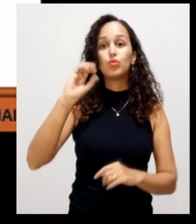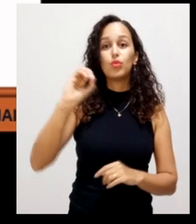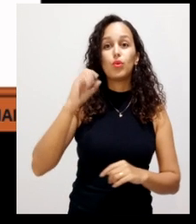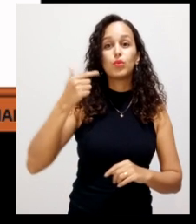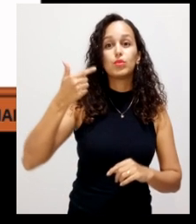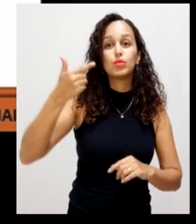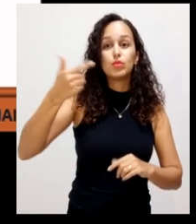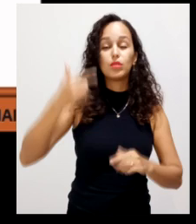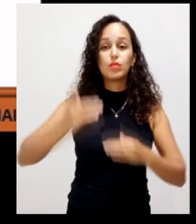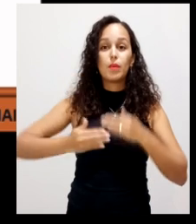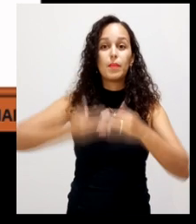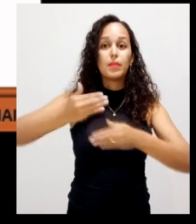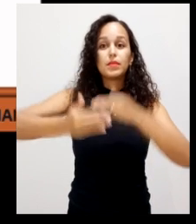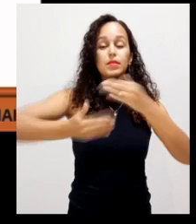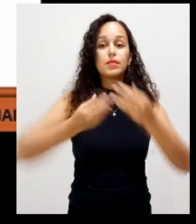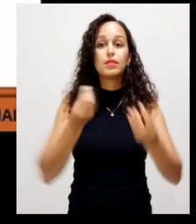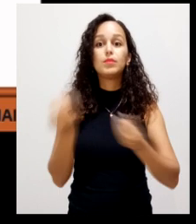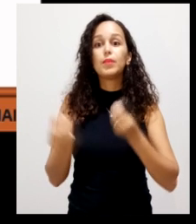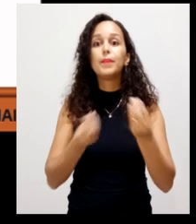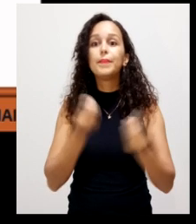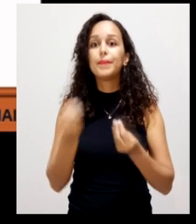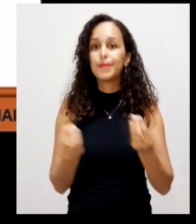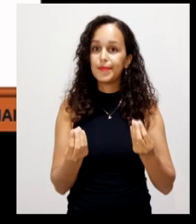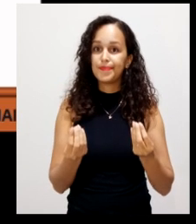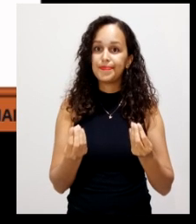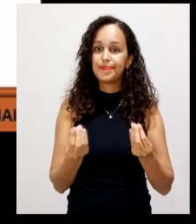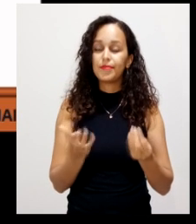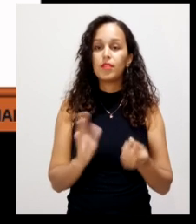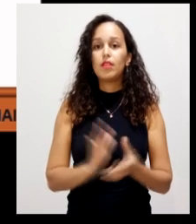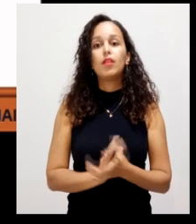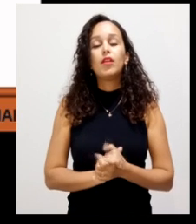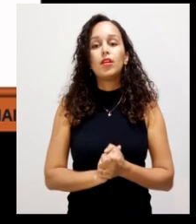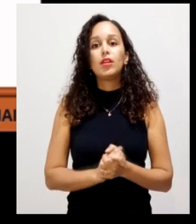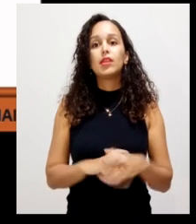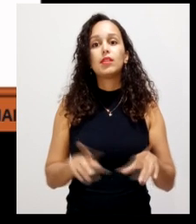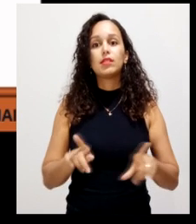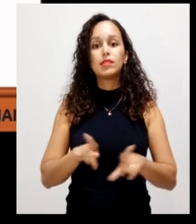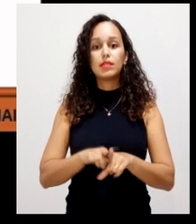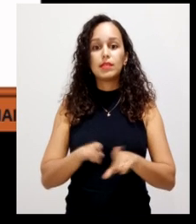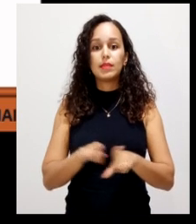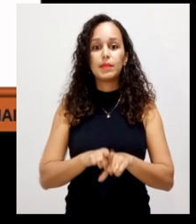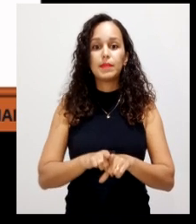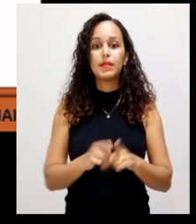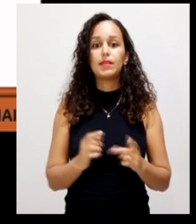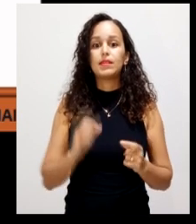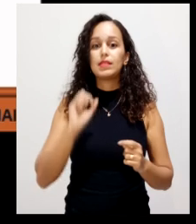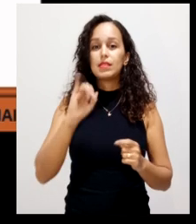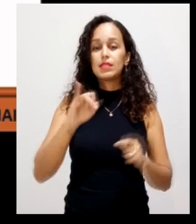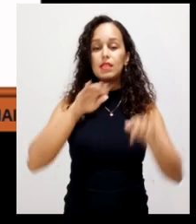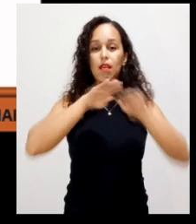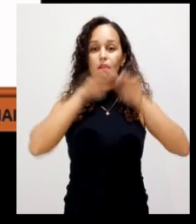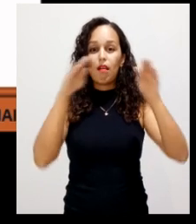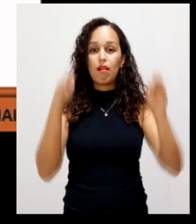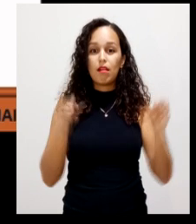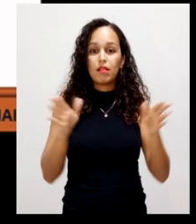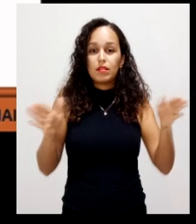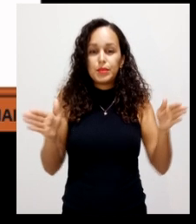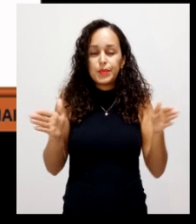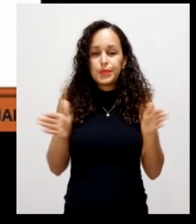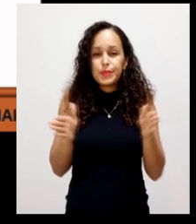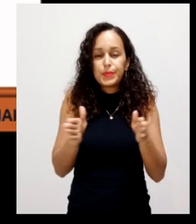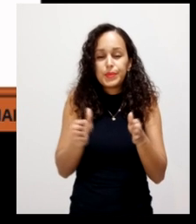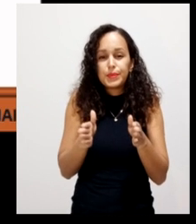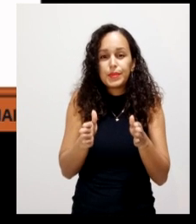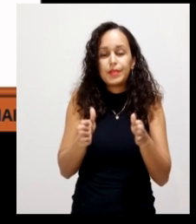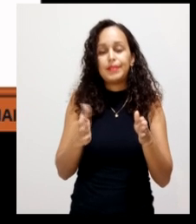como é que vai ocorrer o processo eficiente de compostagem, não é isso? E, quando a leira era muito estreita, ela tem um